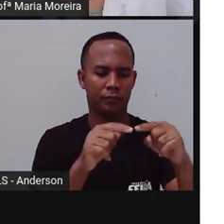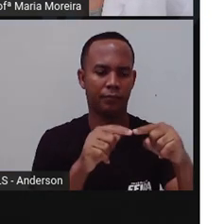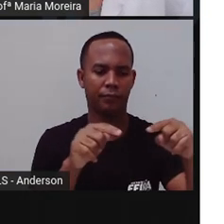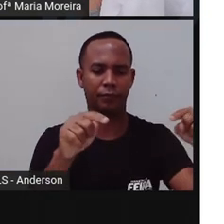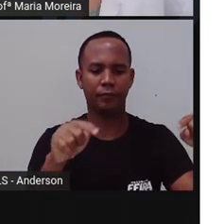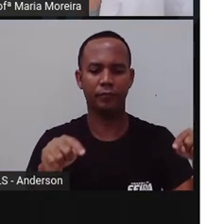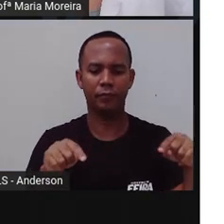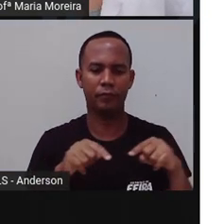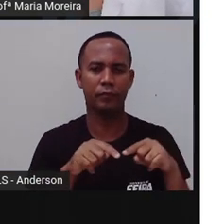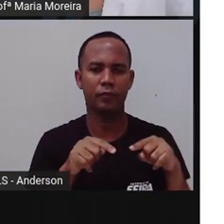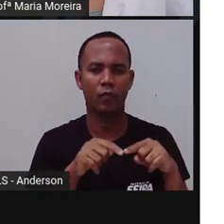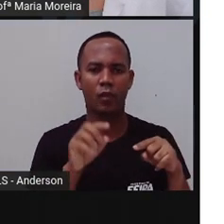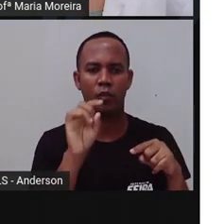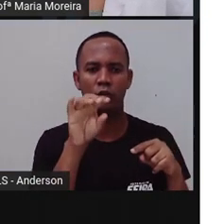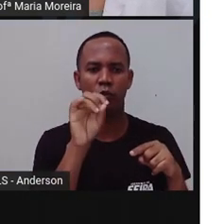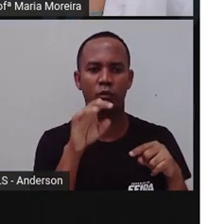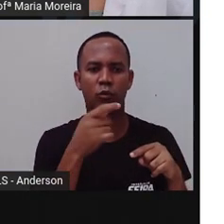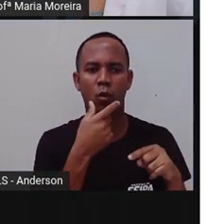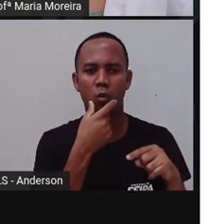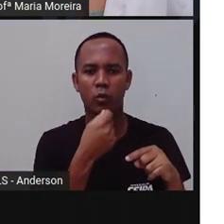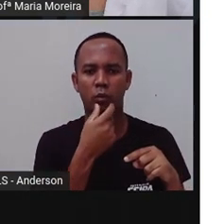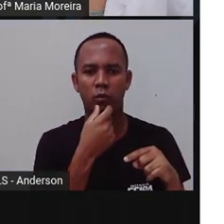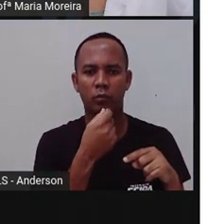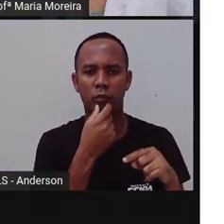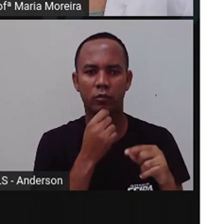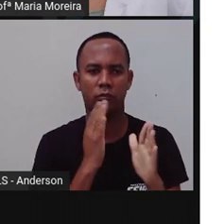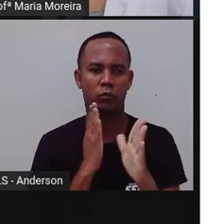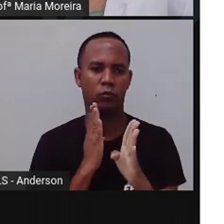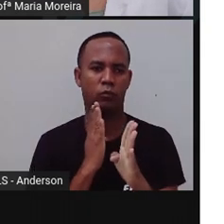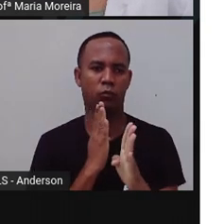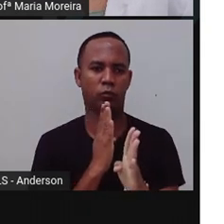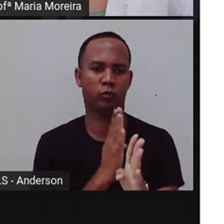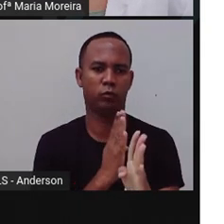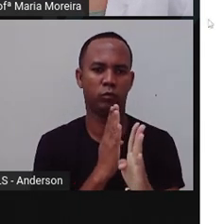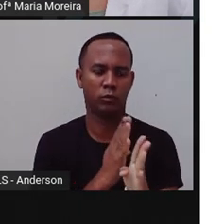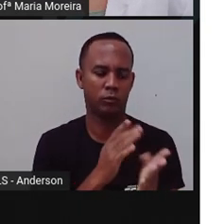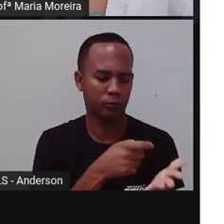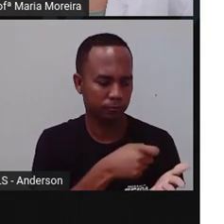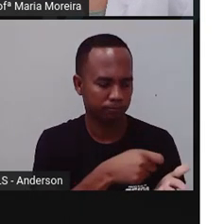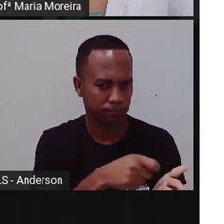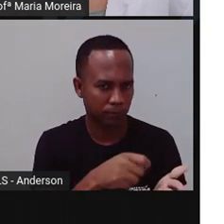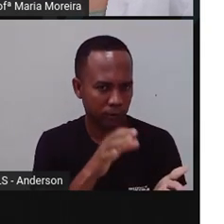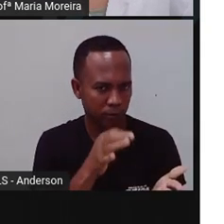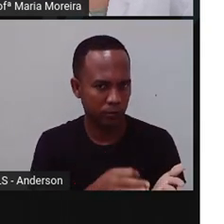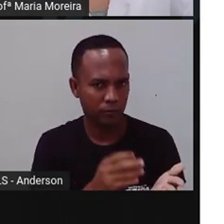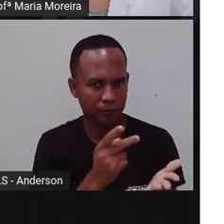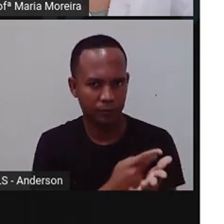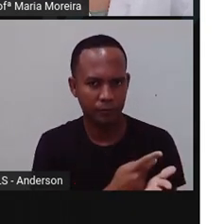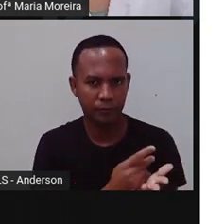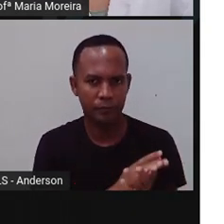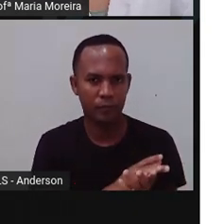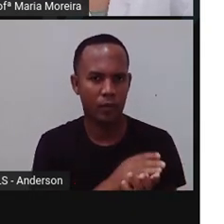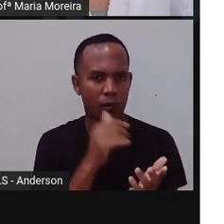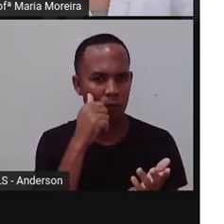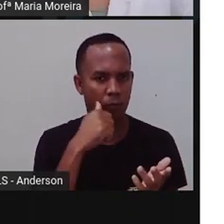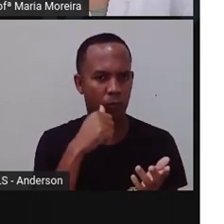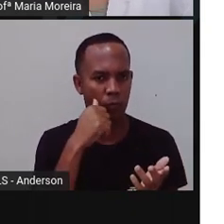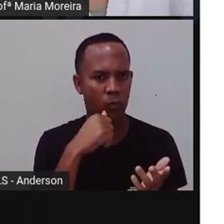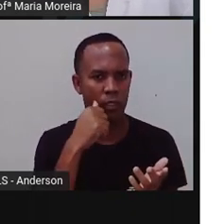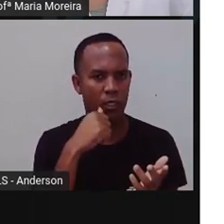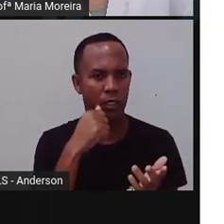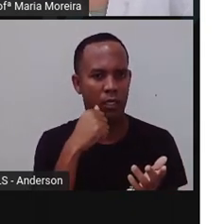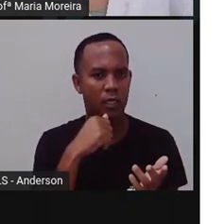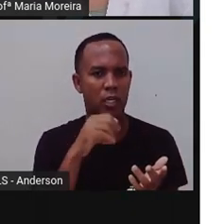só com meninos, né? Fazendo uma fila aí para o professor dar o visto nos cadernos, né? As mulheres só